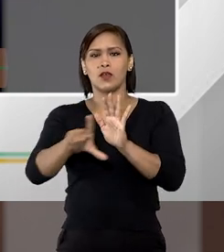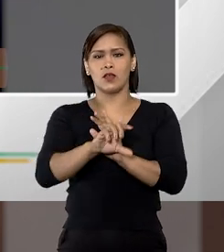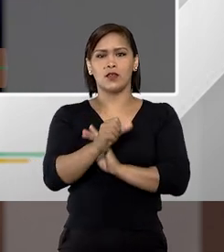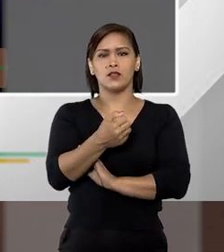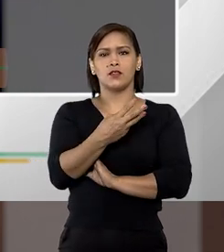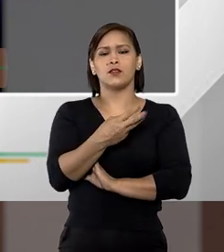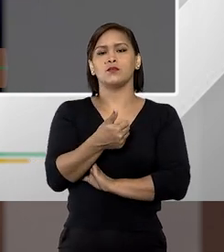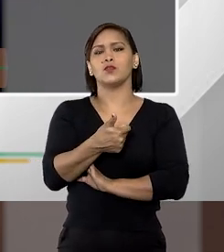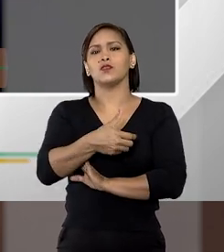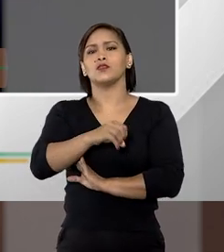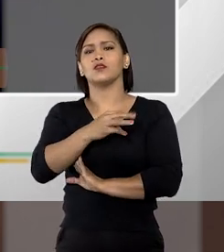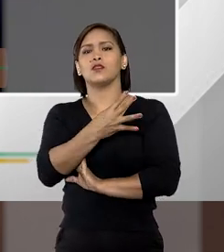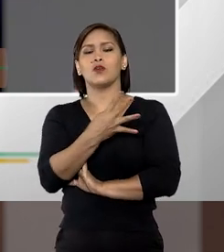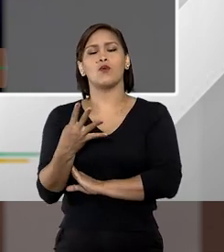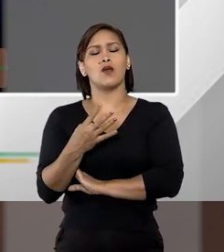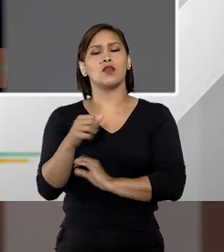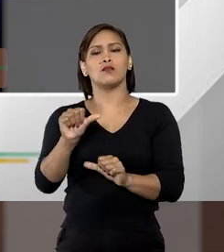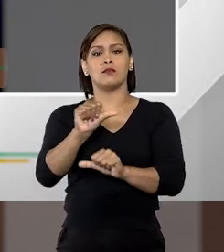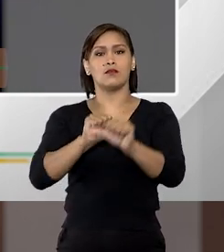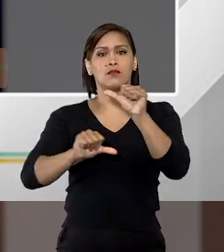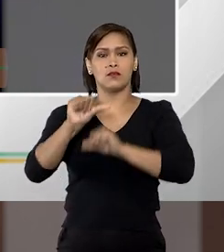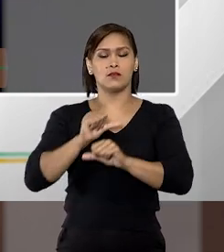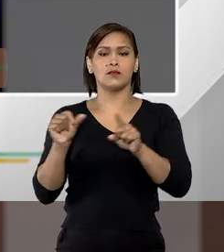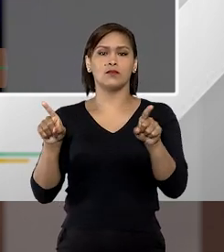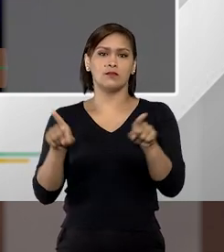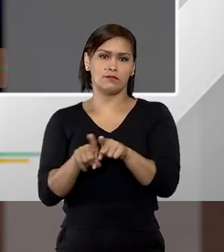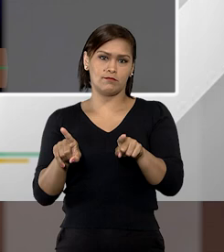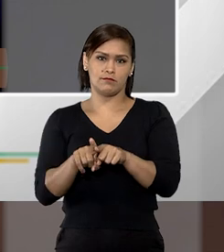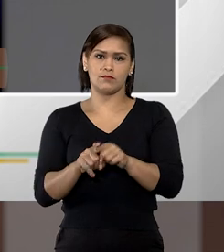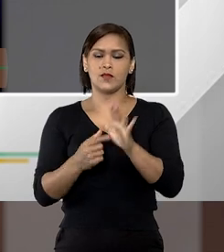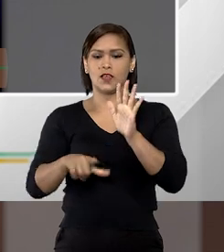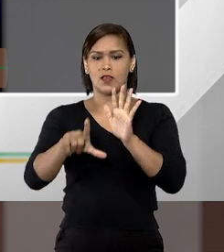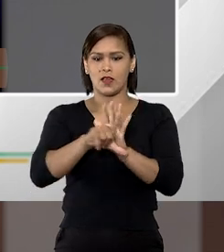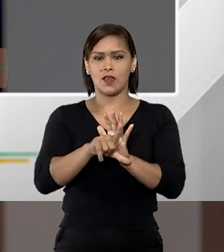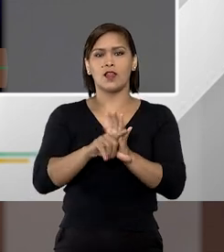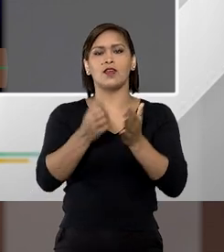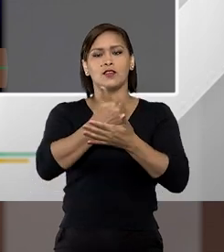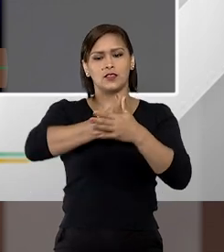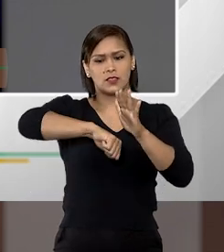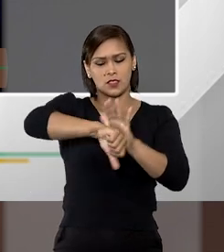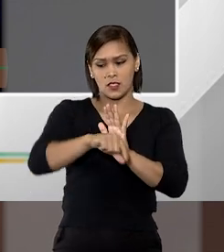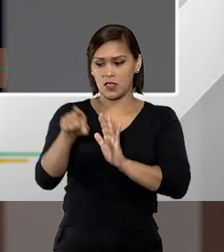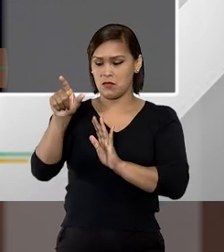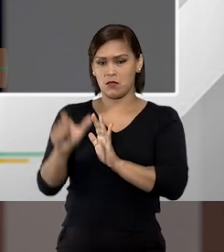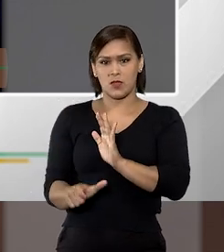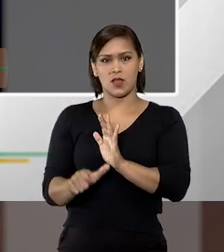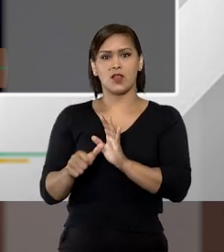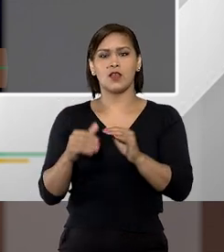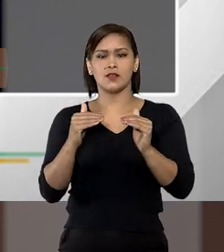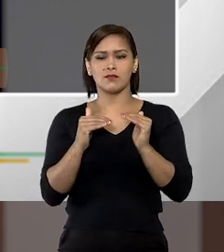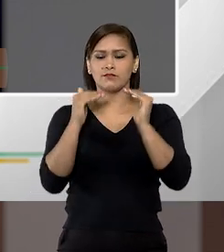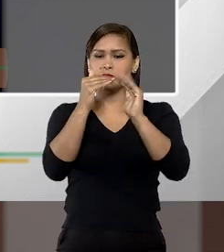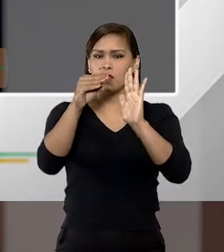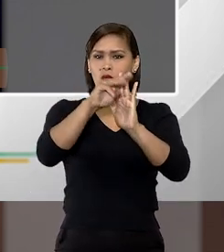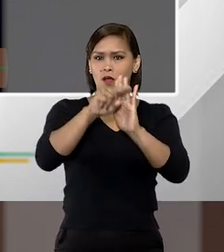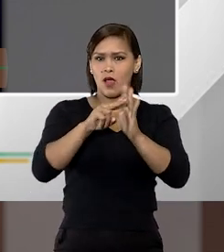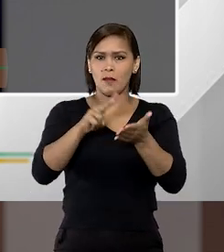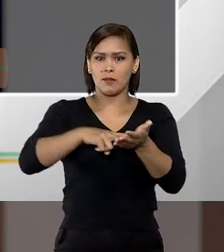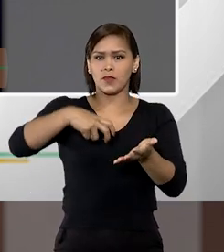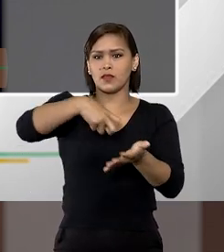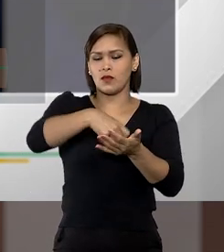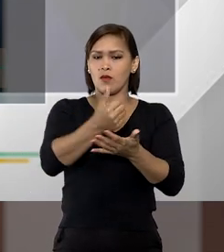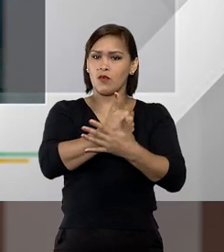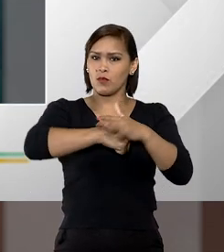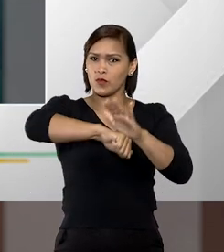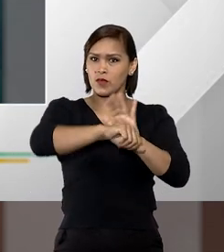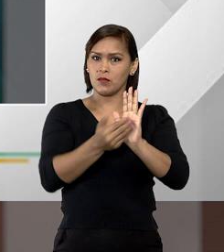.104, ela modificou também a lei de crimes hediondos para considerar essas modalidades penais como crimes